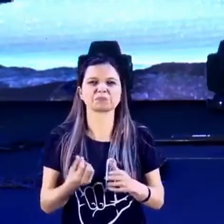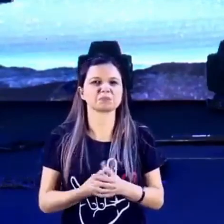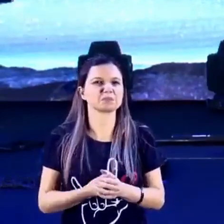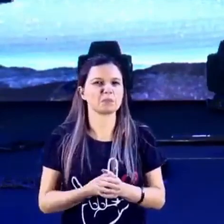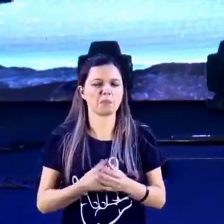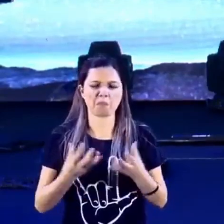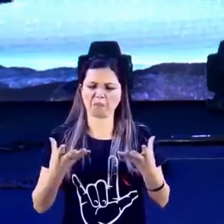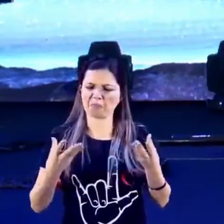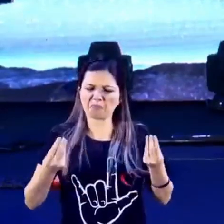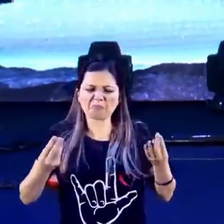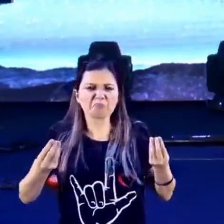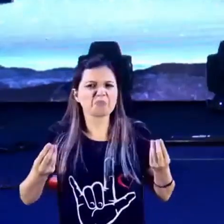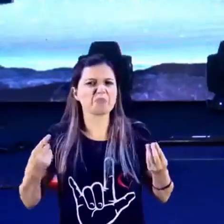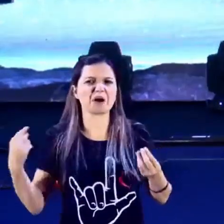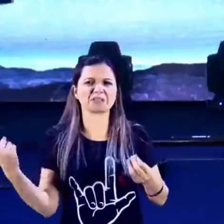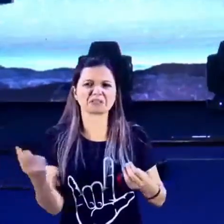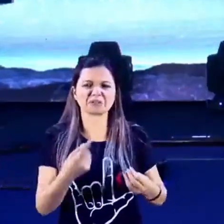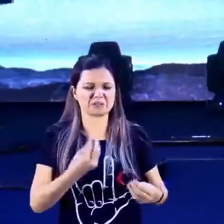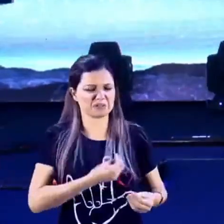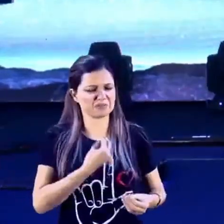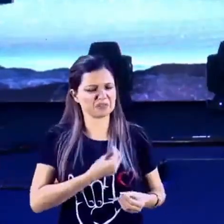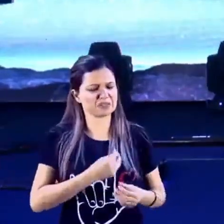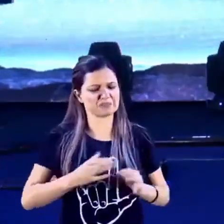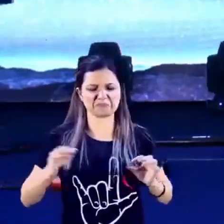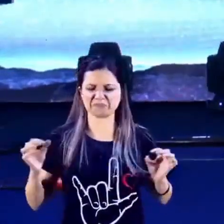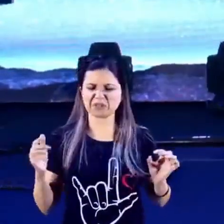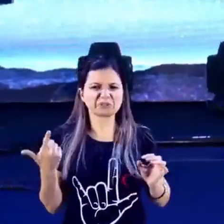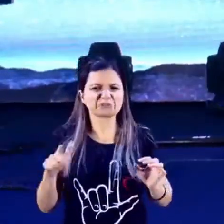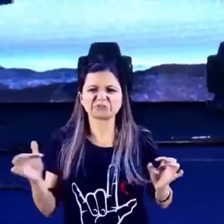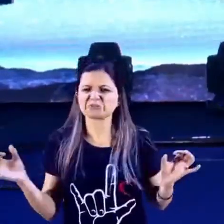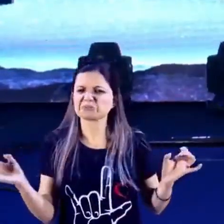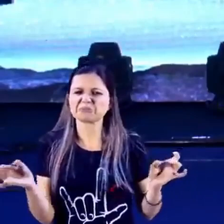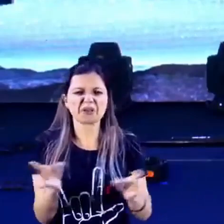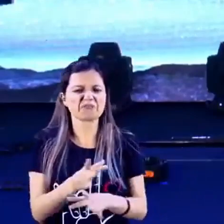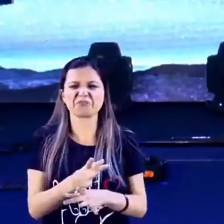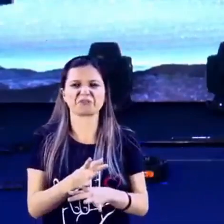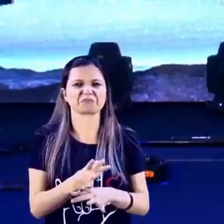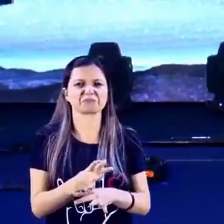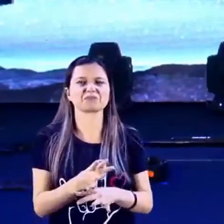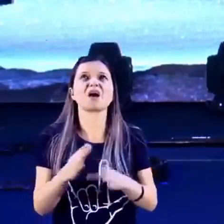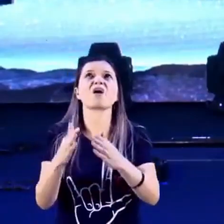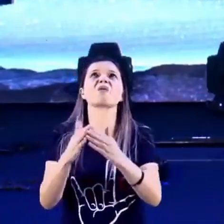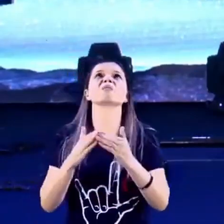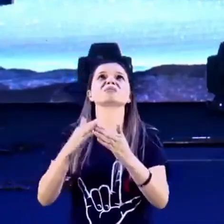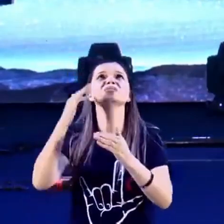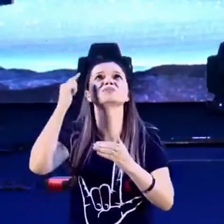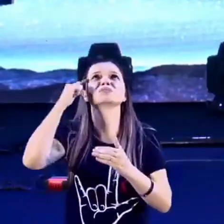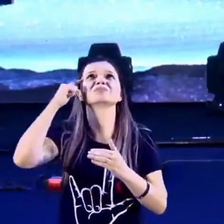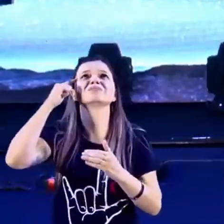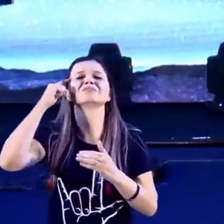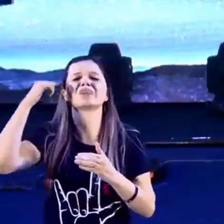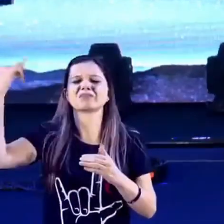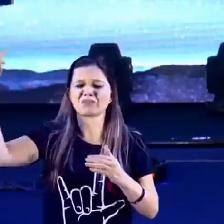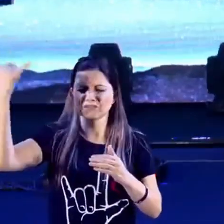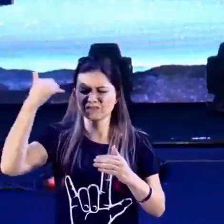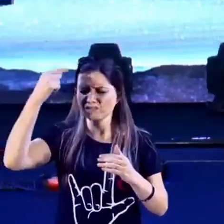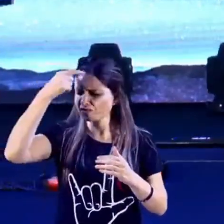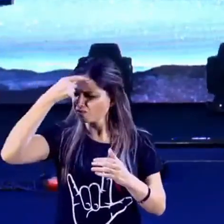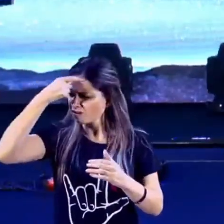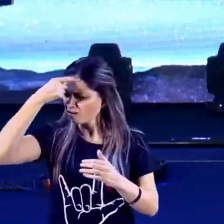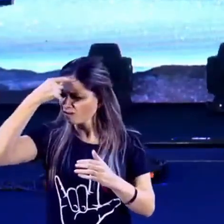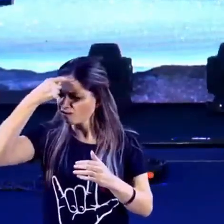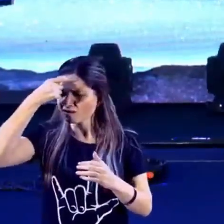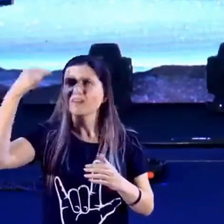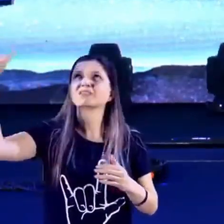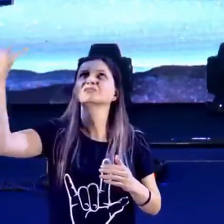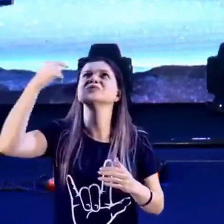hipérbole? Infinitamente, sem fim. Mais do que tudo que pedimos e pensamos de acordo com o seu poder que